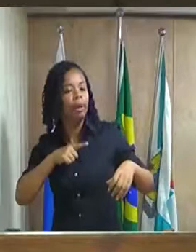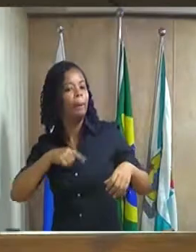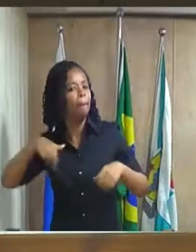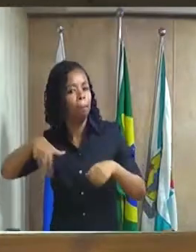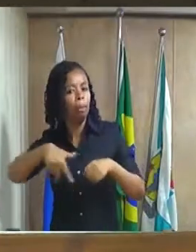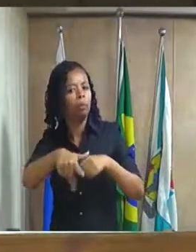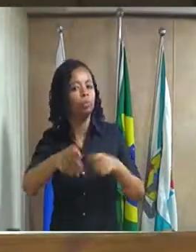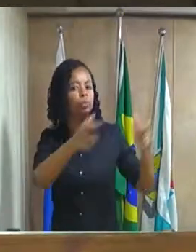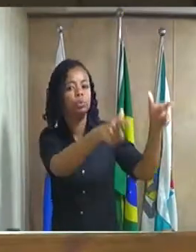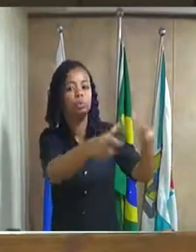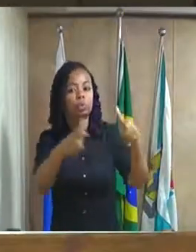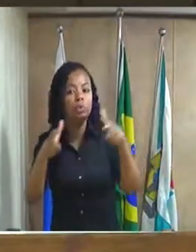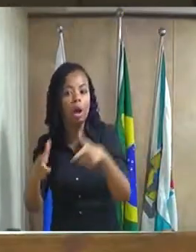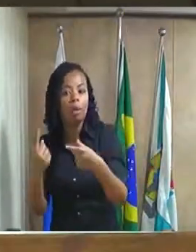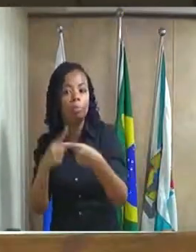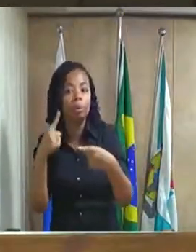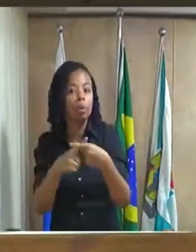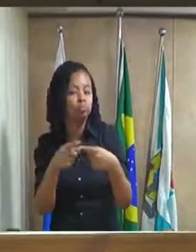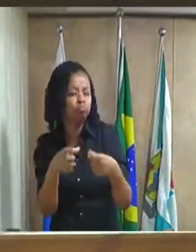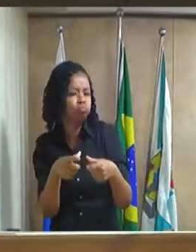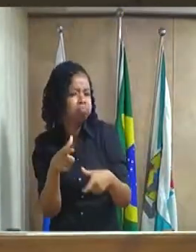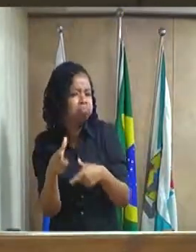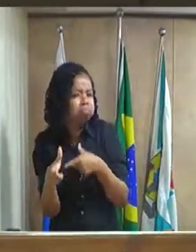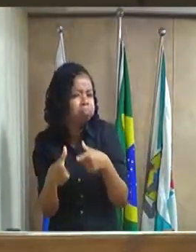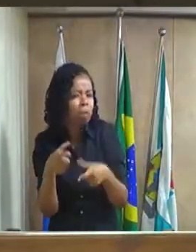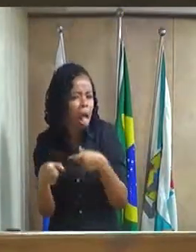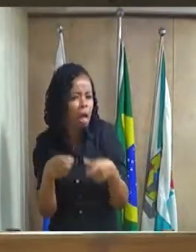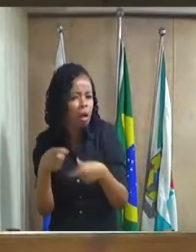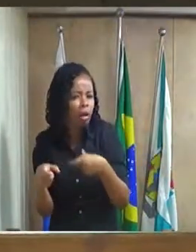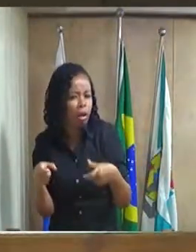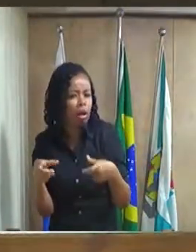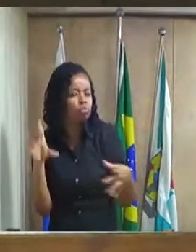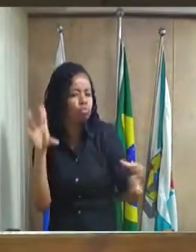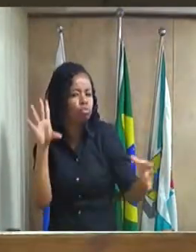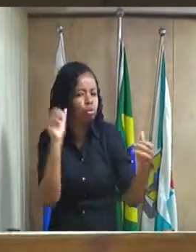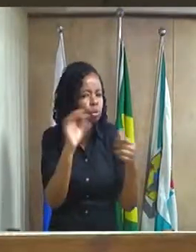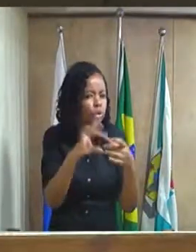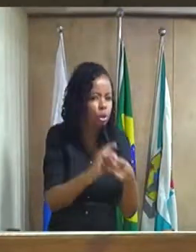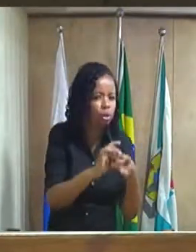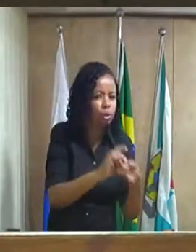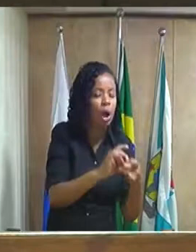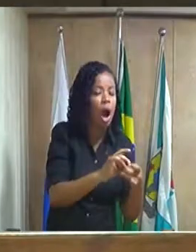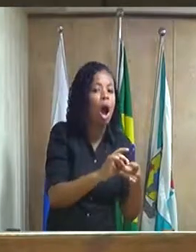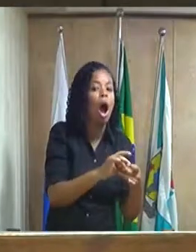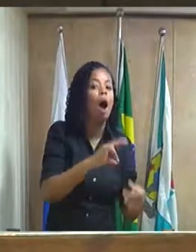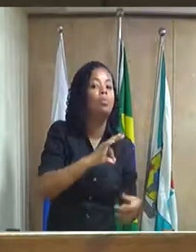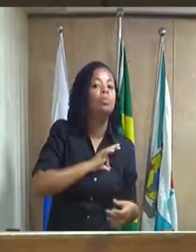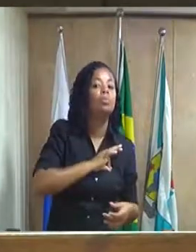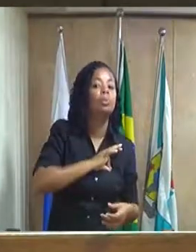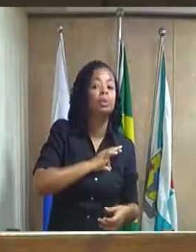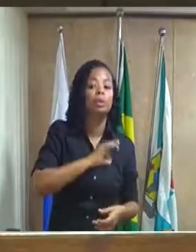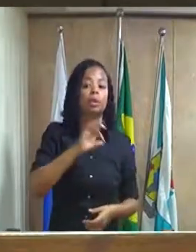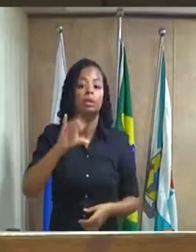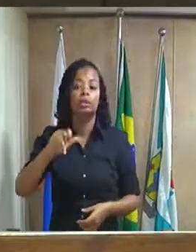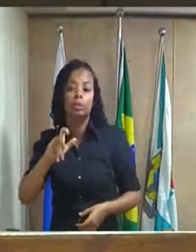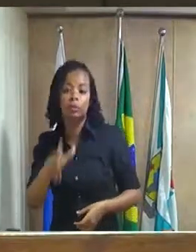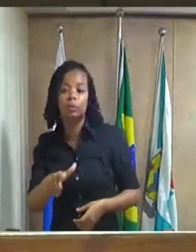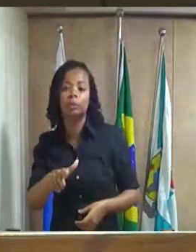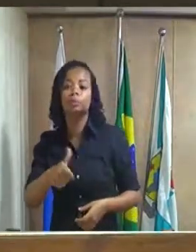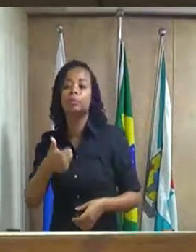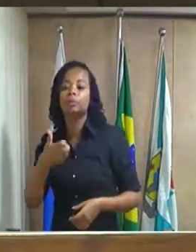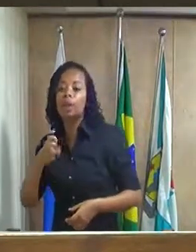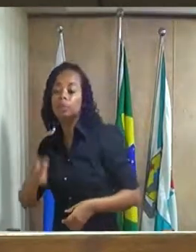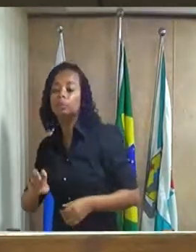Numa operação conjunta com a Polícia Civil 15º e com o apoio da